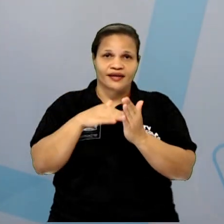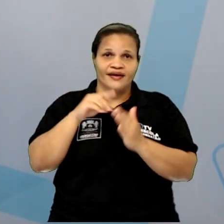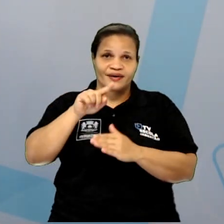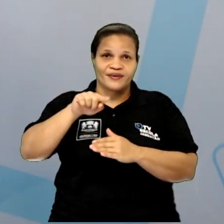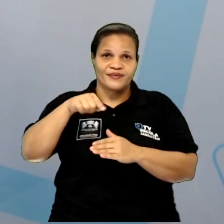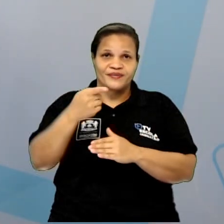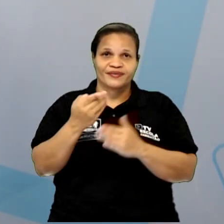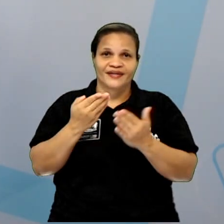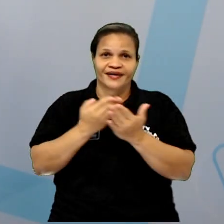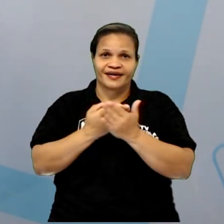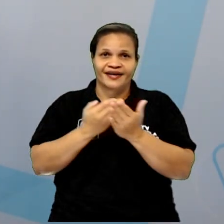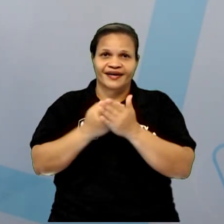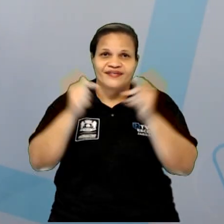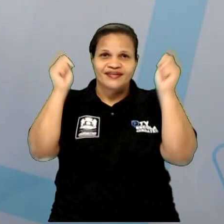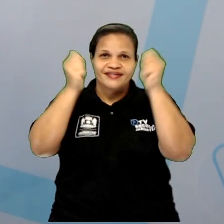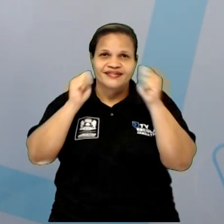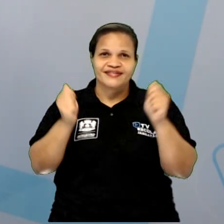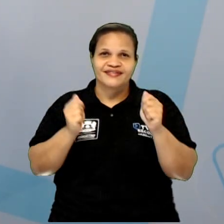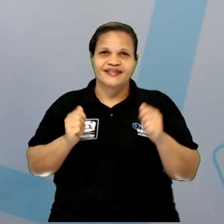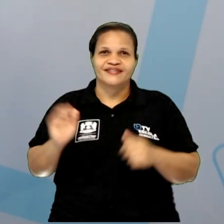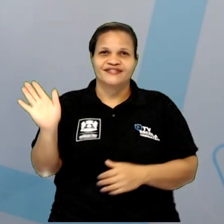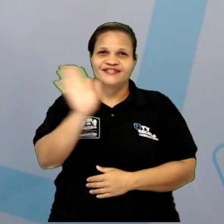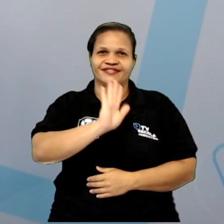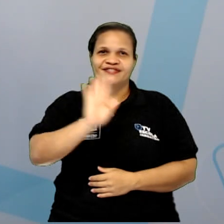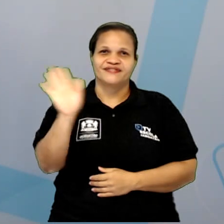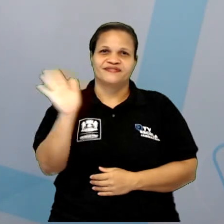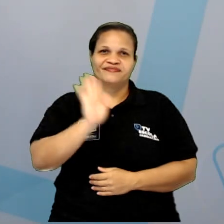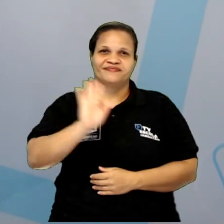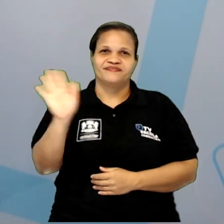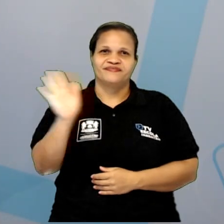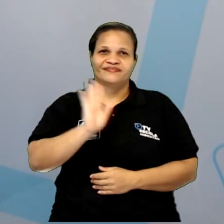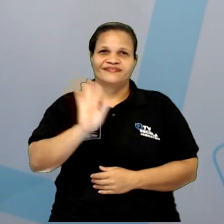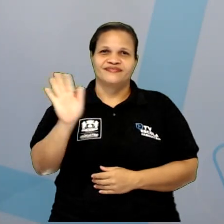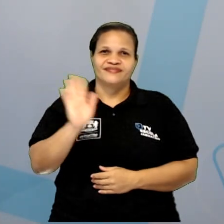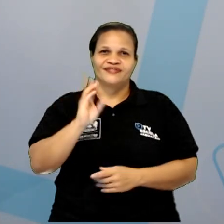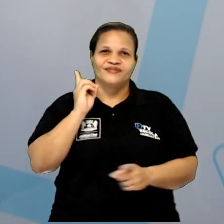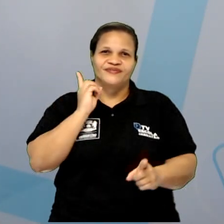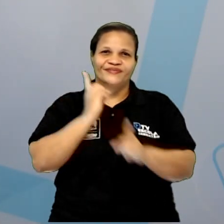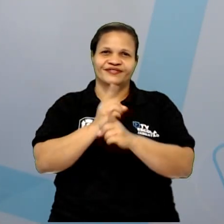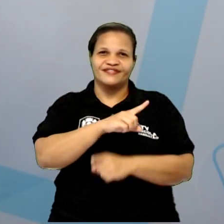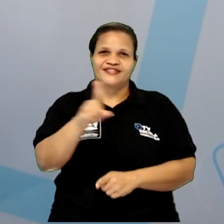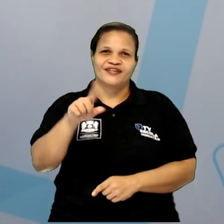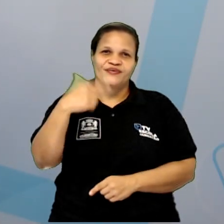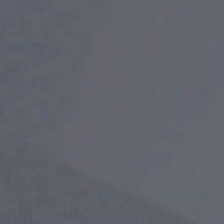próxima aula de artes. Até mais. Encontro vocês na próxima aula.